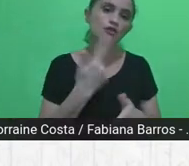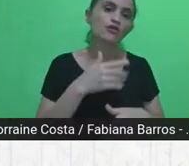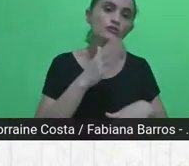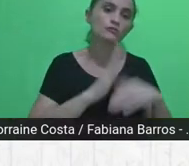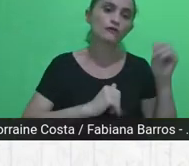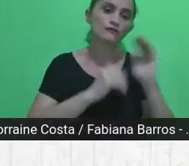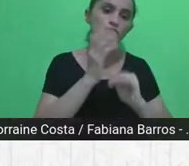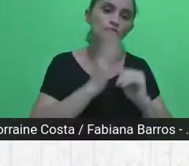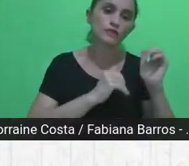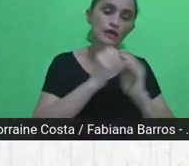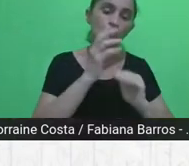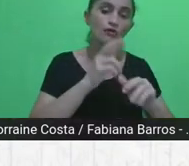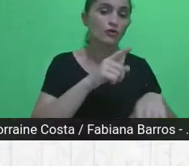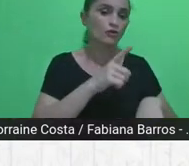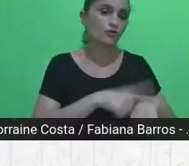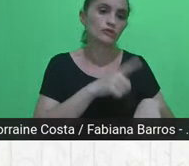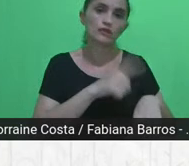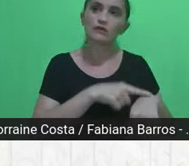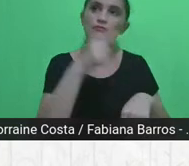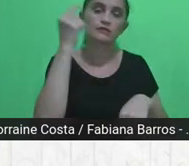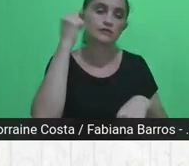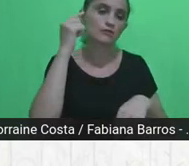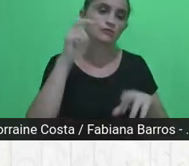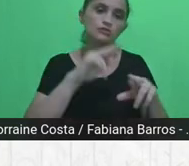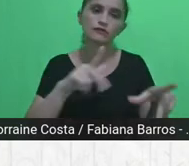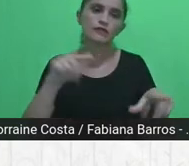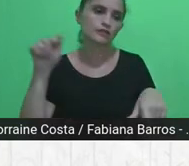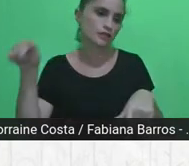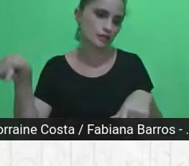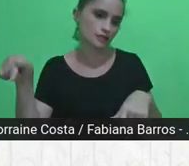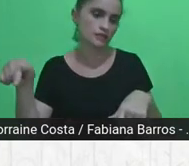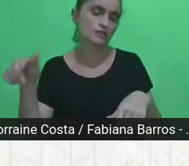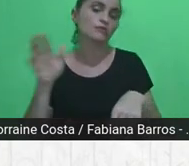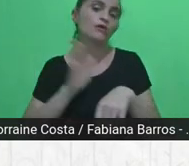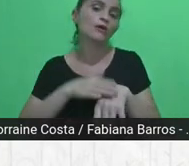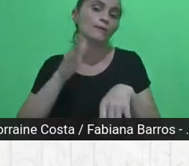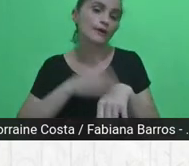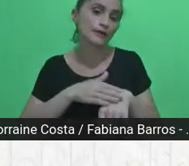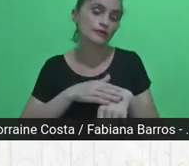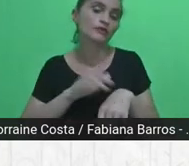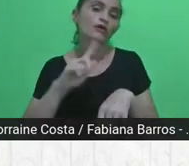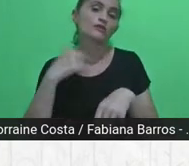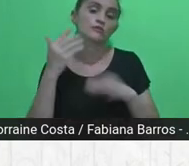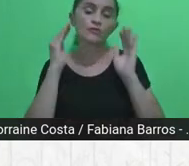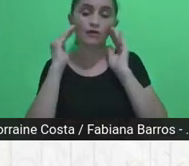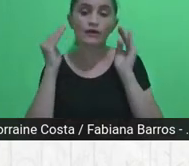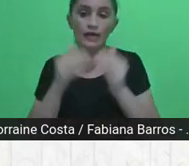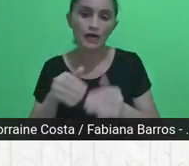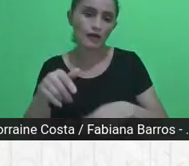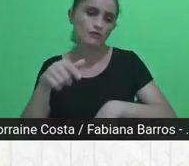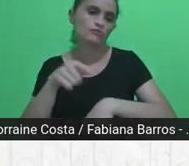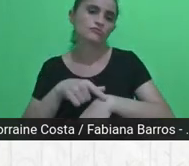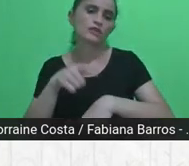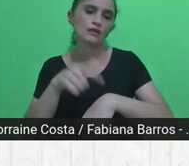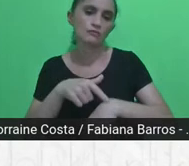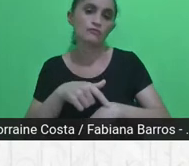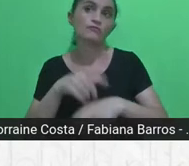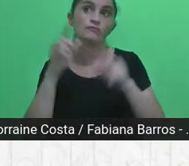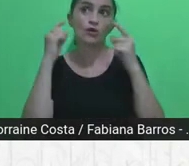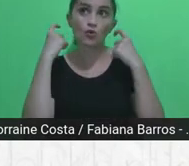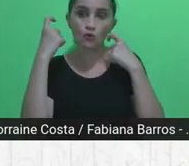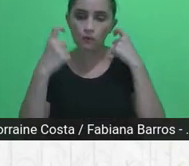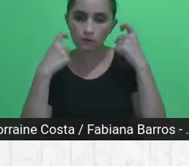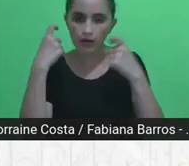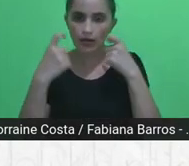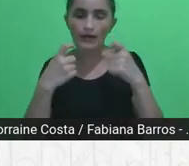muito importante ser tocada tanto na especialização quanto nos trabalhos de extensão. A questão da gestão